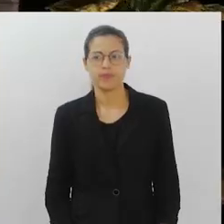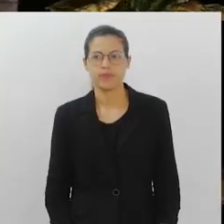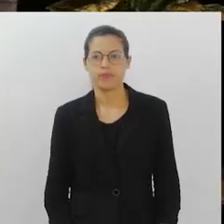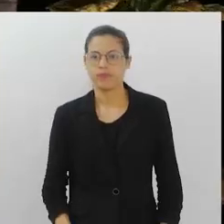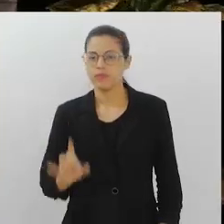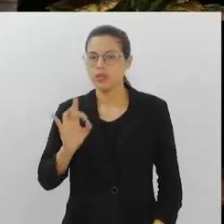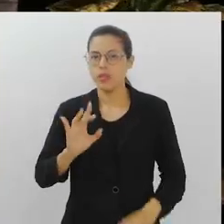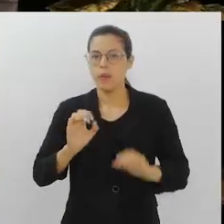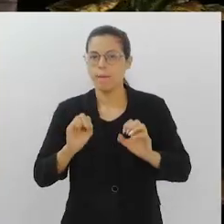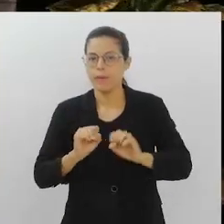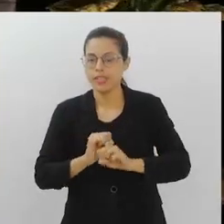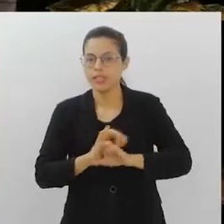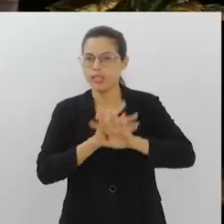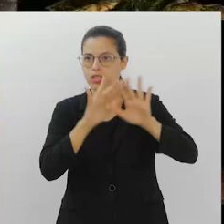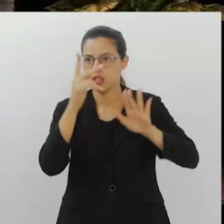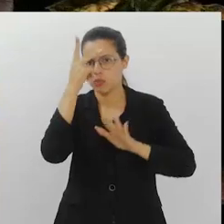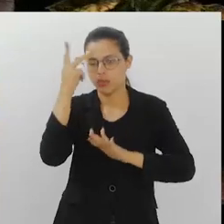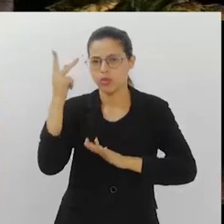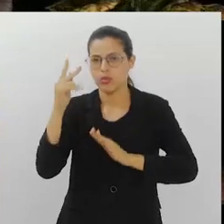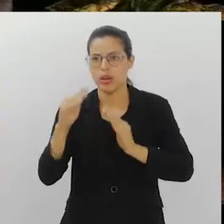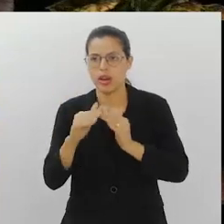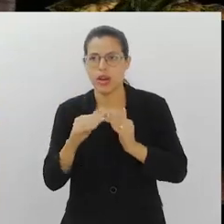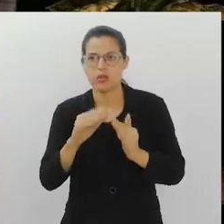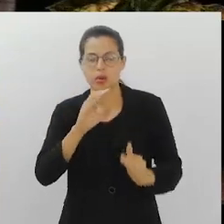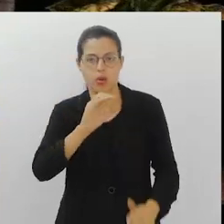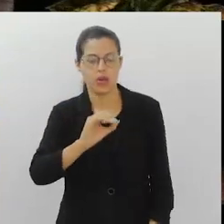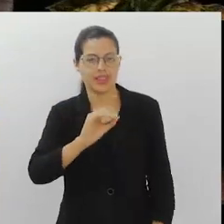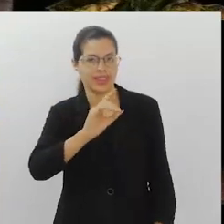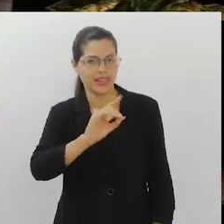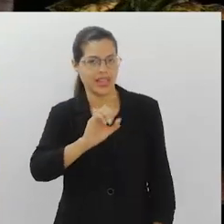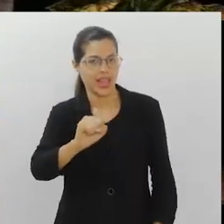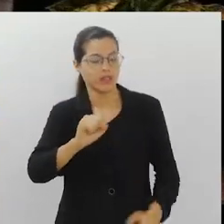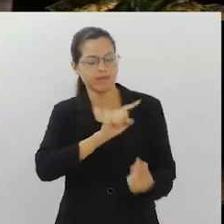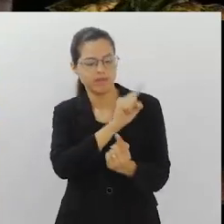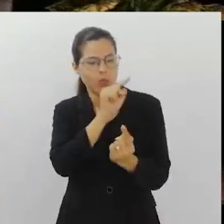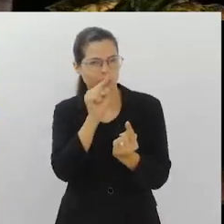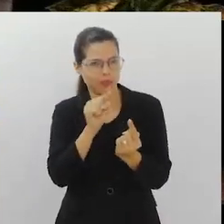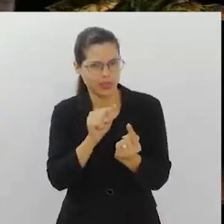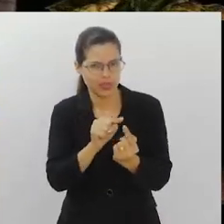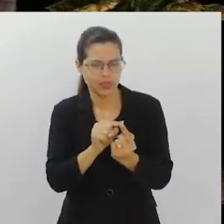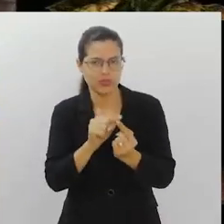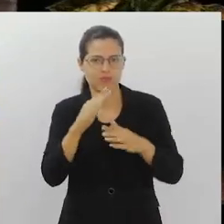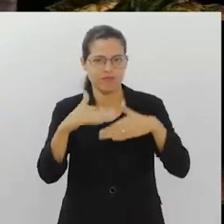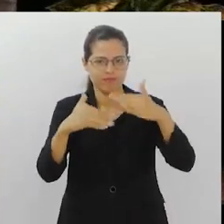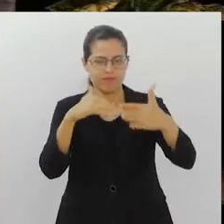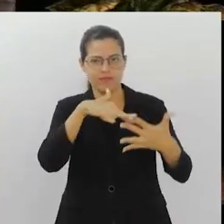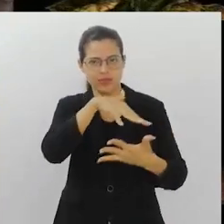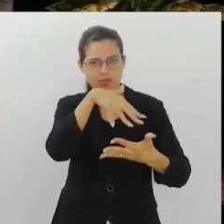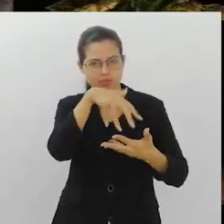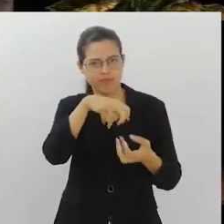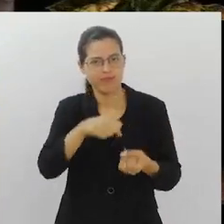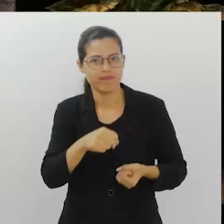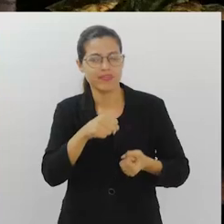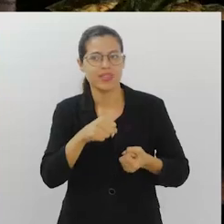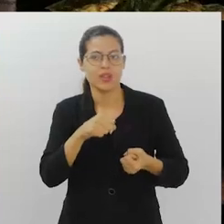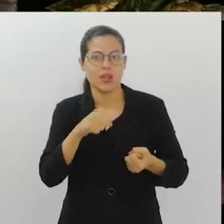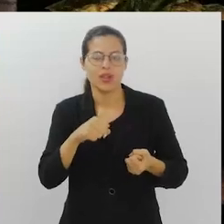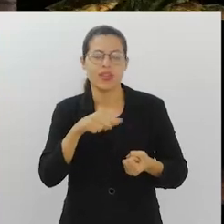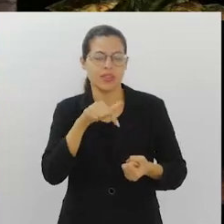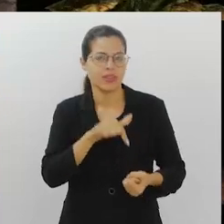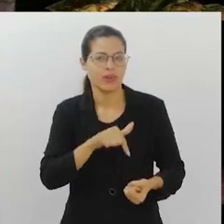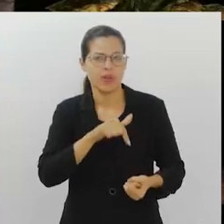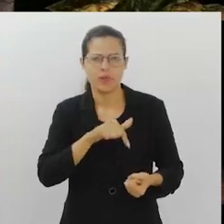esclarecer também, para quem está em casa, que os ODS são os objetivos de desenvolvimento sustentável. No planeta todo,